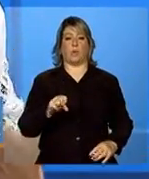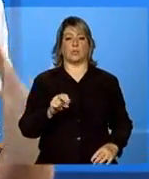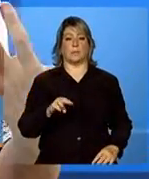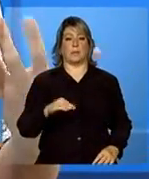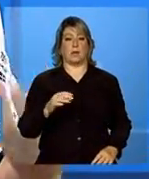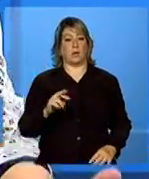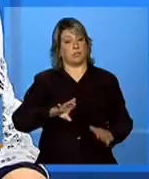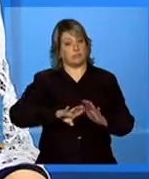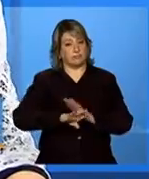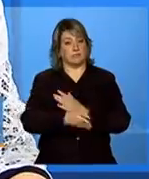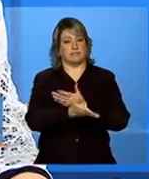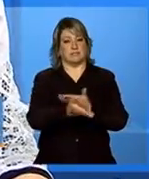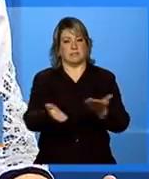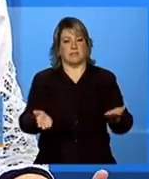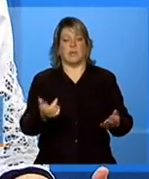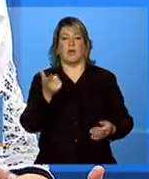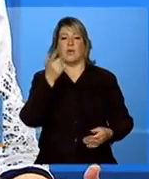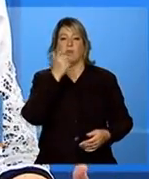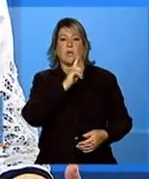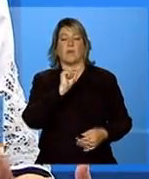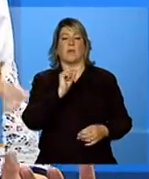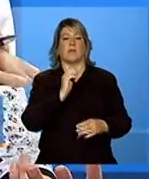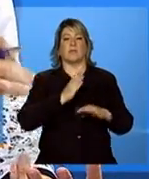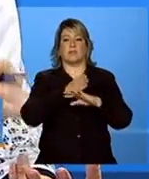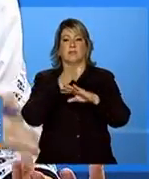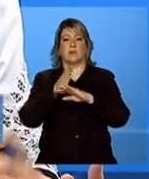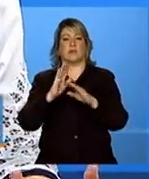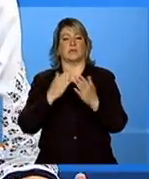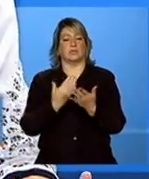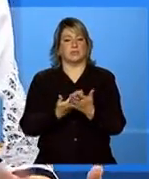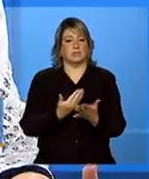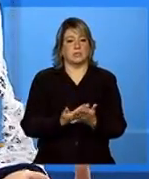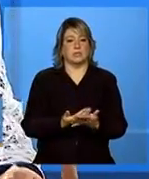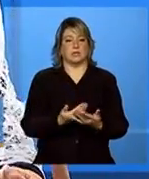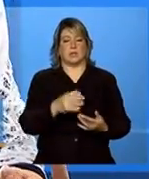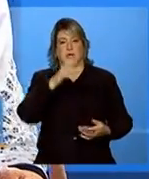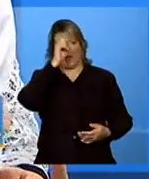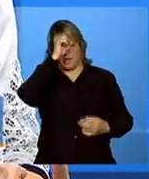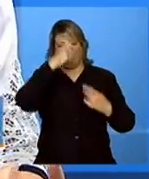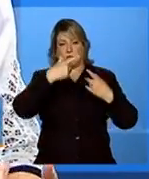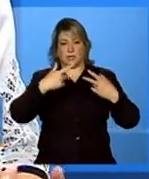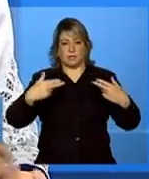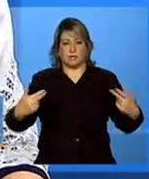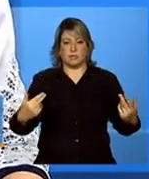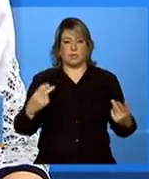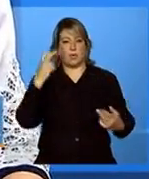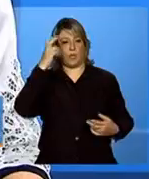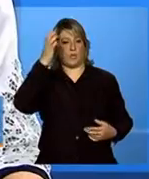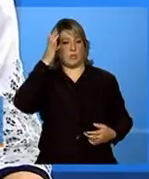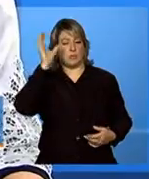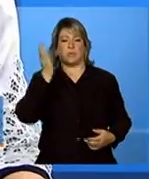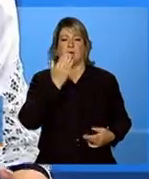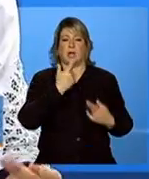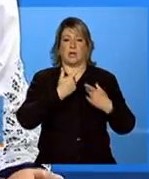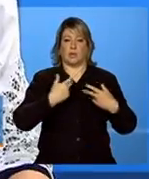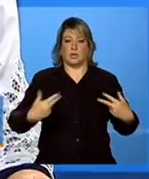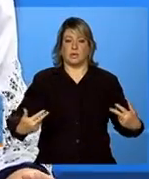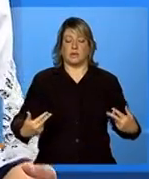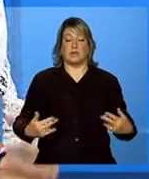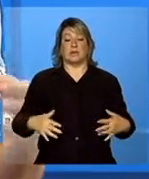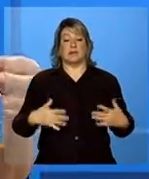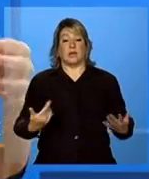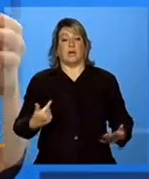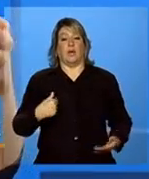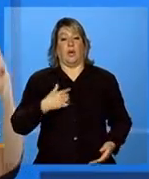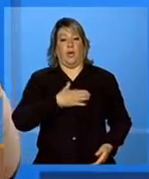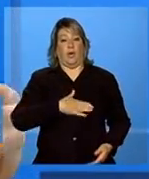ter mais acesso à educação, à cultura, à alimentação, ao estudo. Então, eu gostaria de conversar com